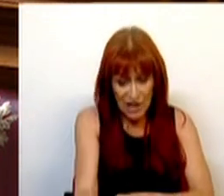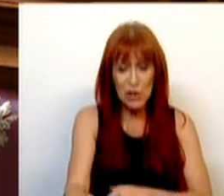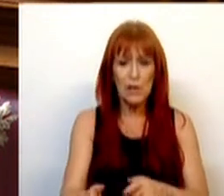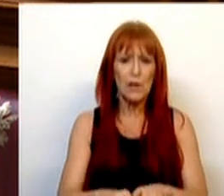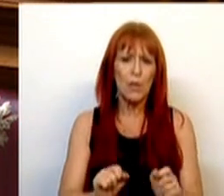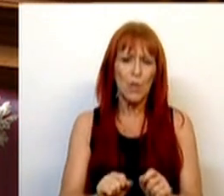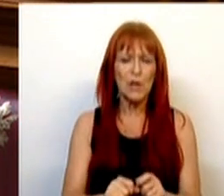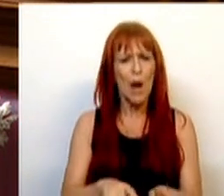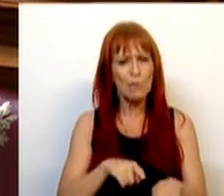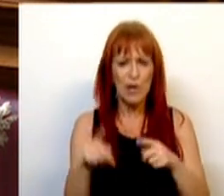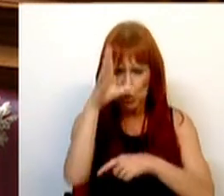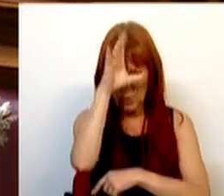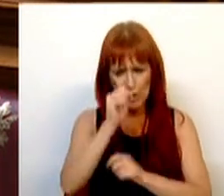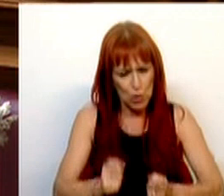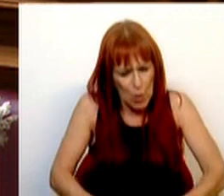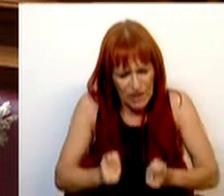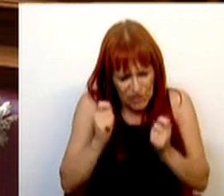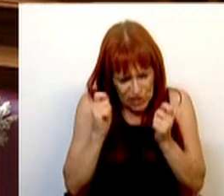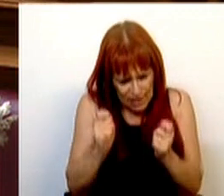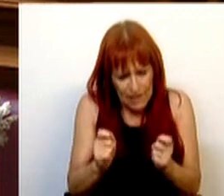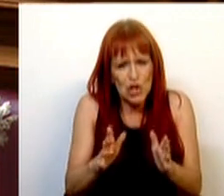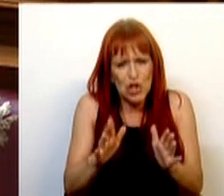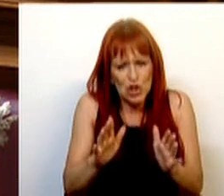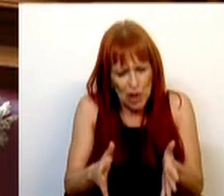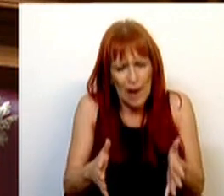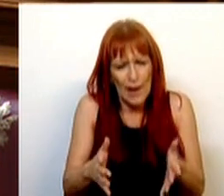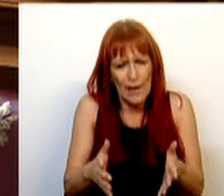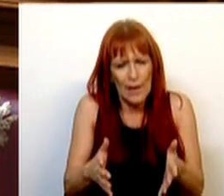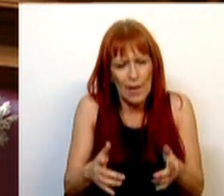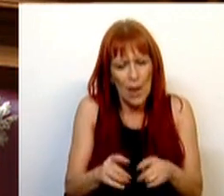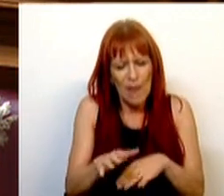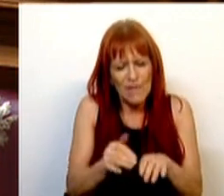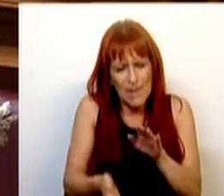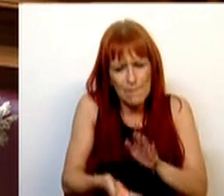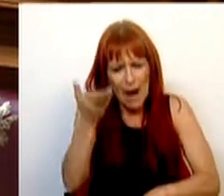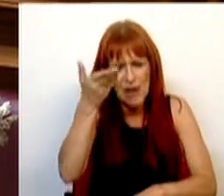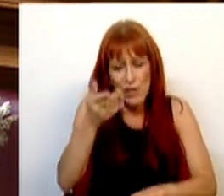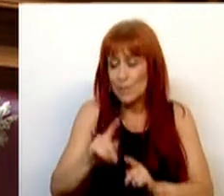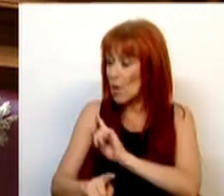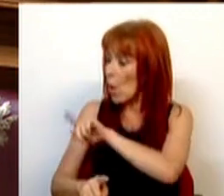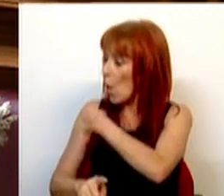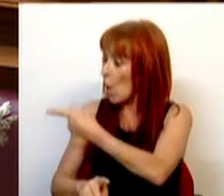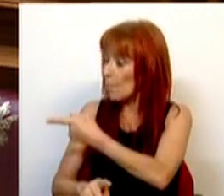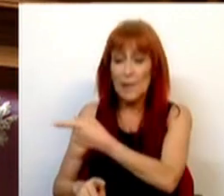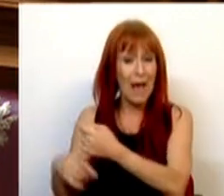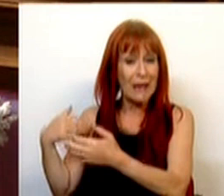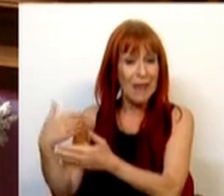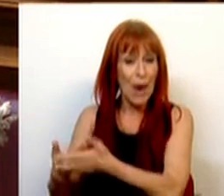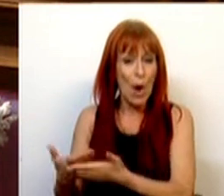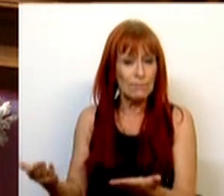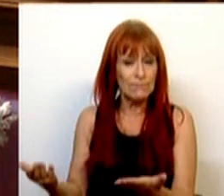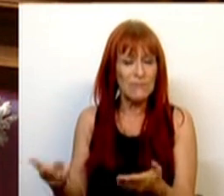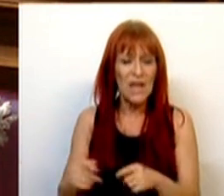com as políticas públicas de investimento, já está certamente a fazer mais do que aquilo que foi feito até agora.